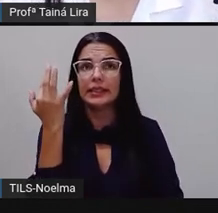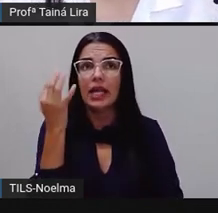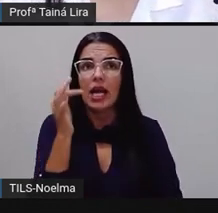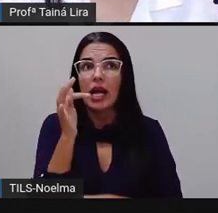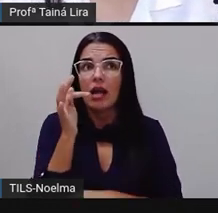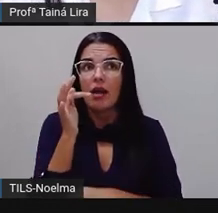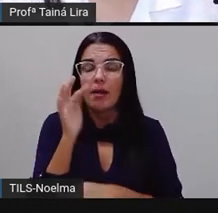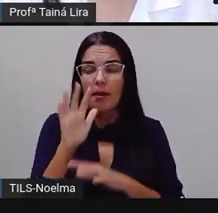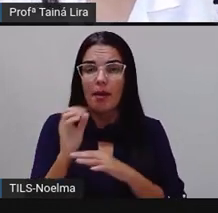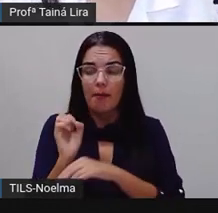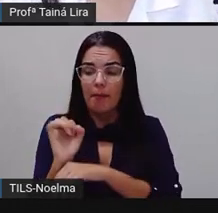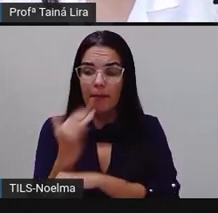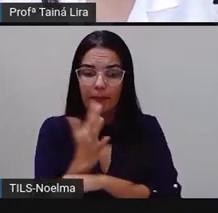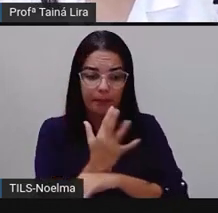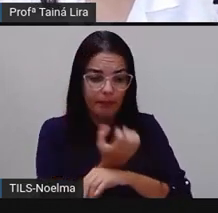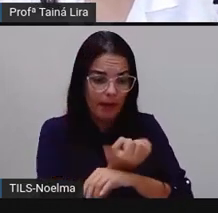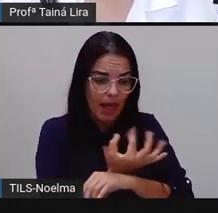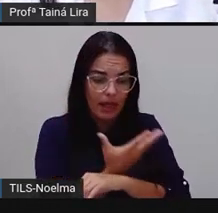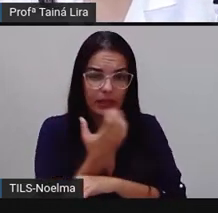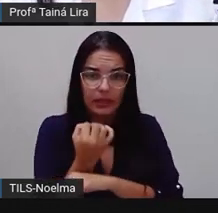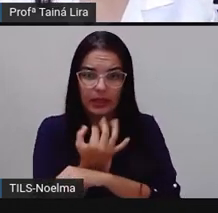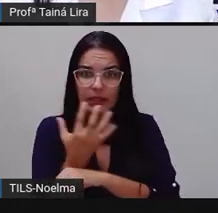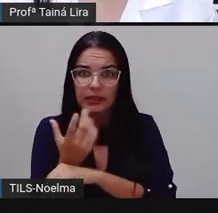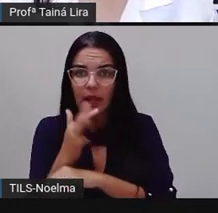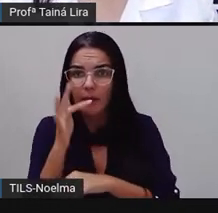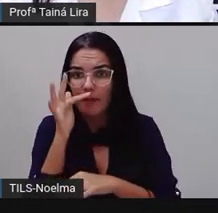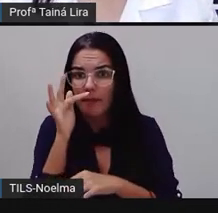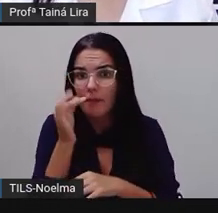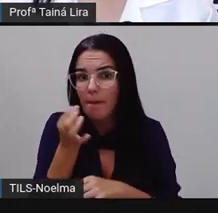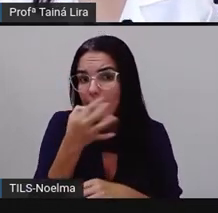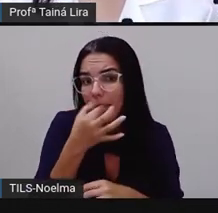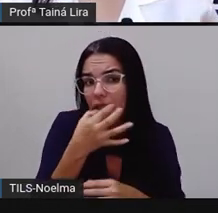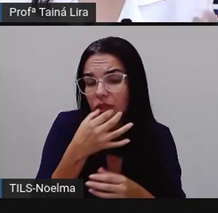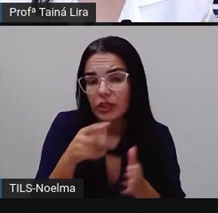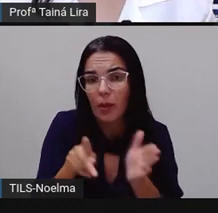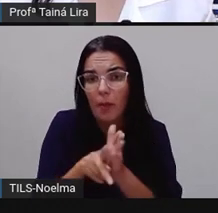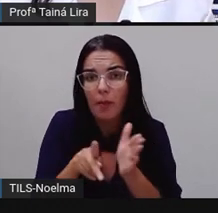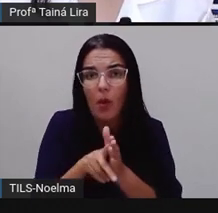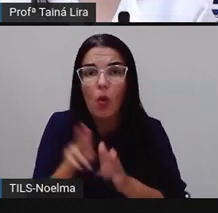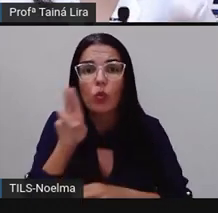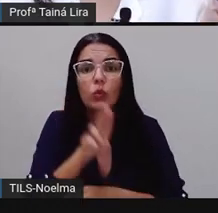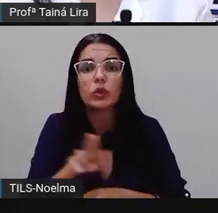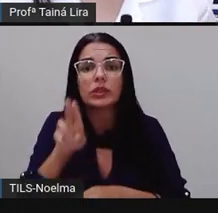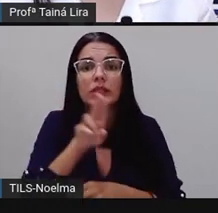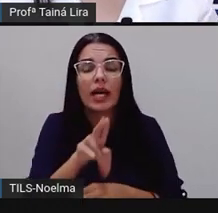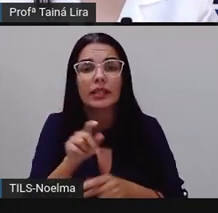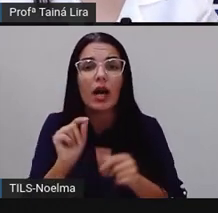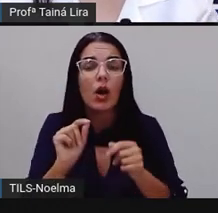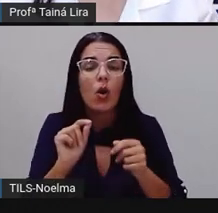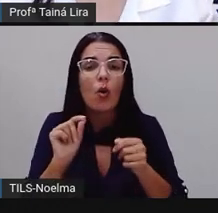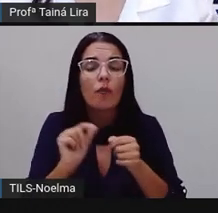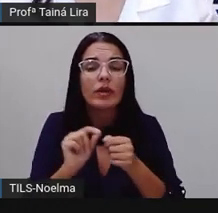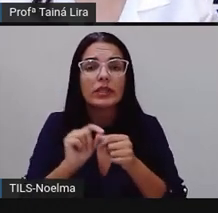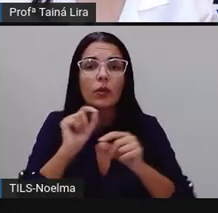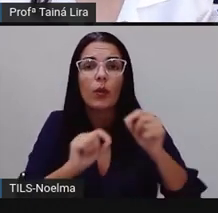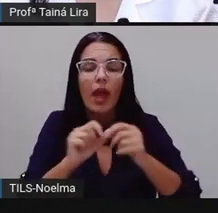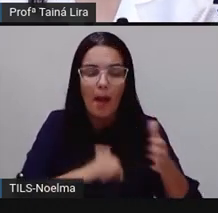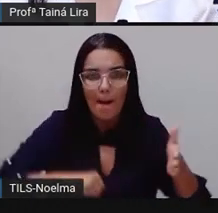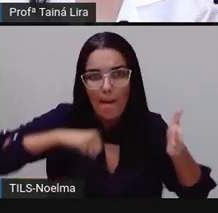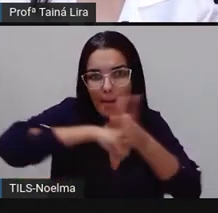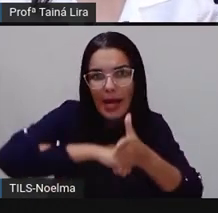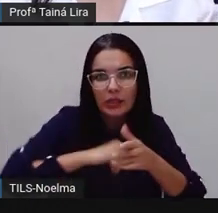Então, as plantas medicinais, ó, são utilizadas, são plantas utilizadas aí no combate de doenças, tá?